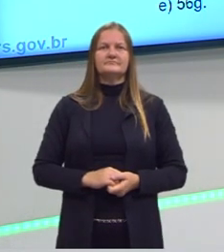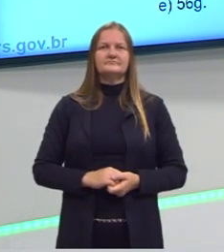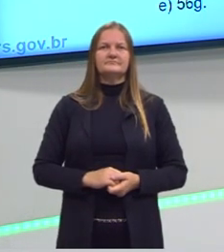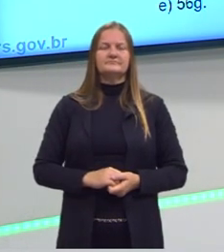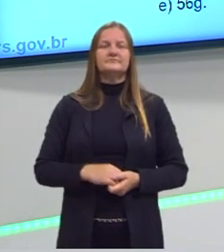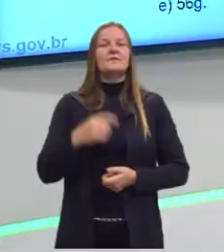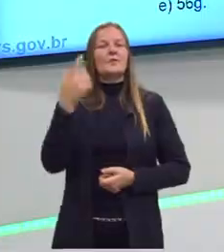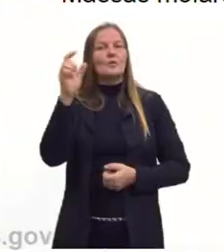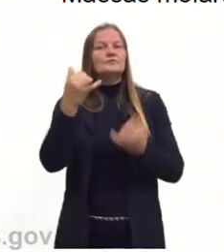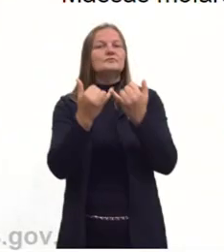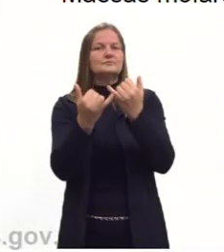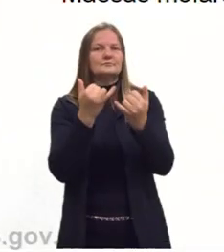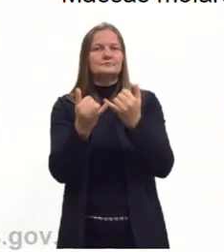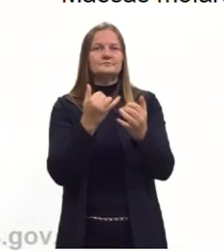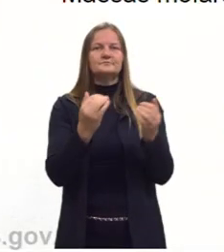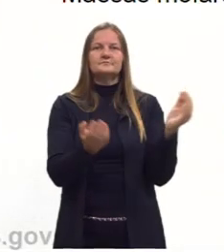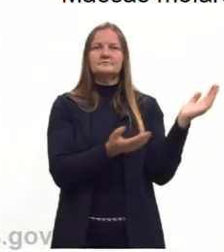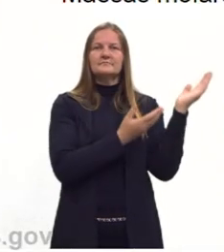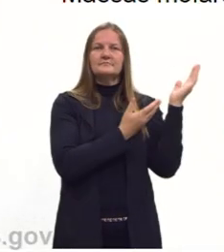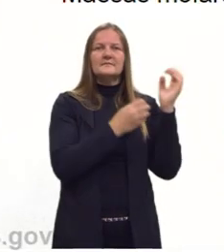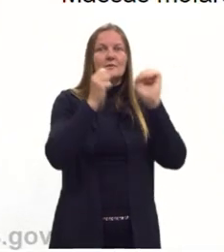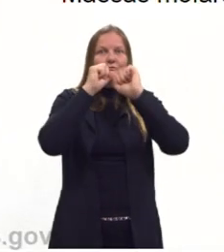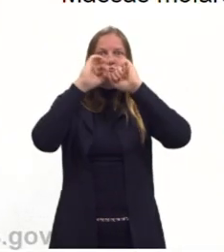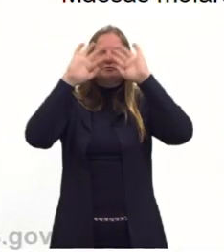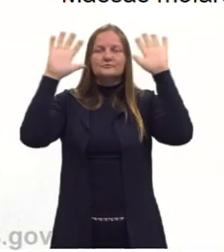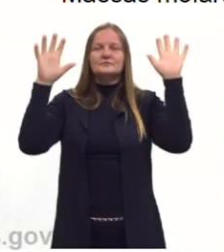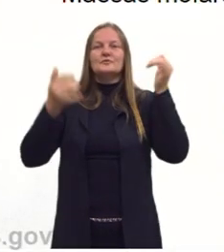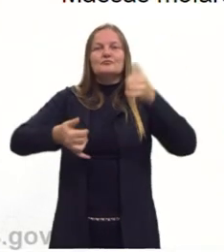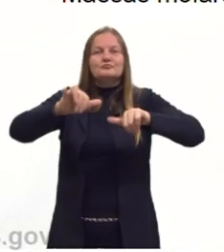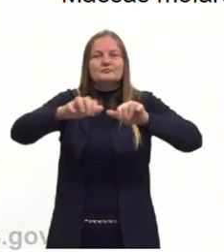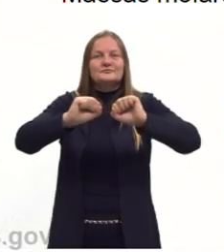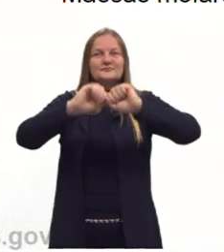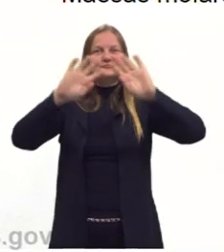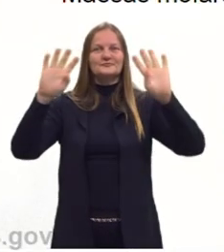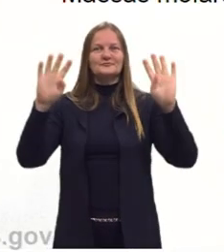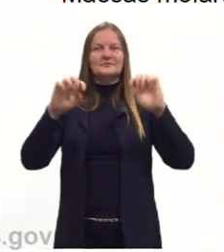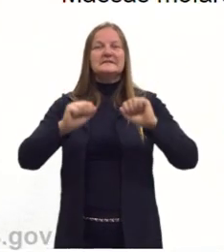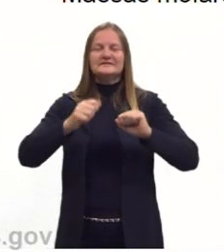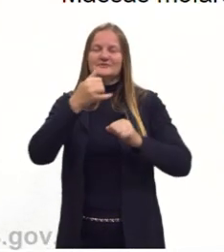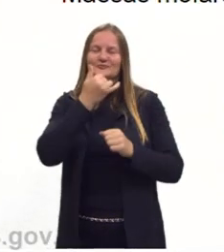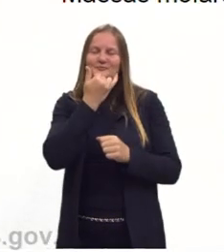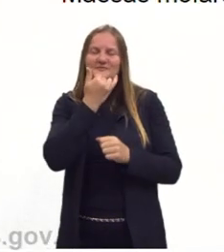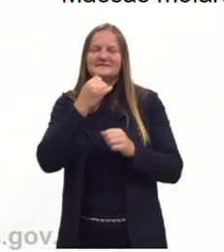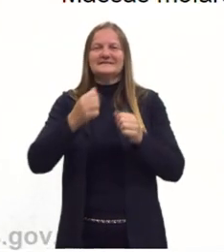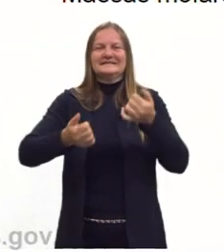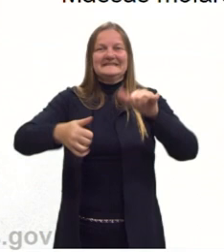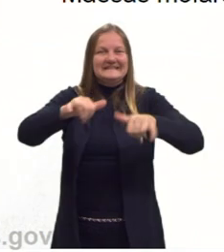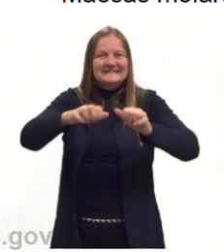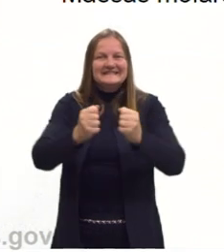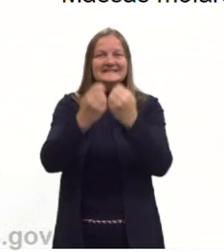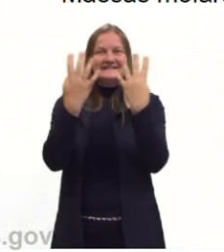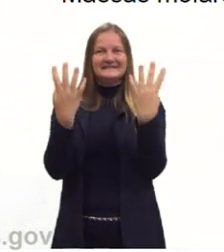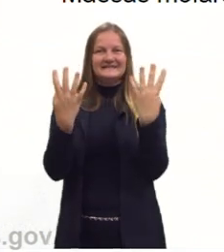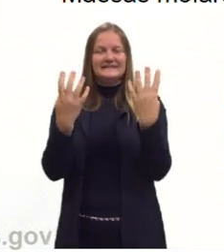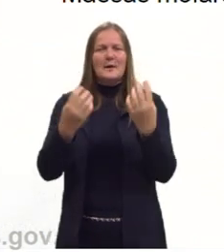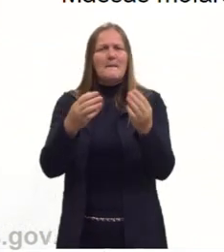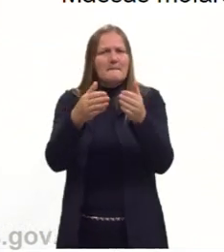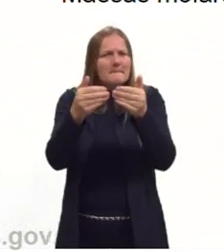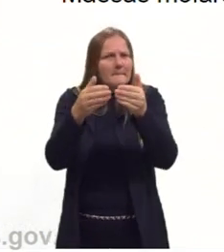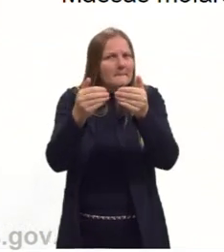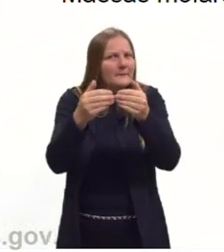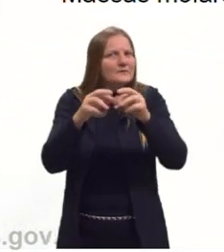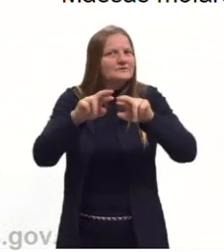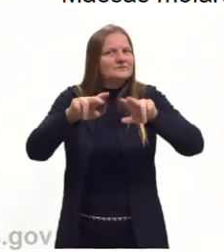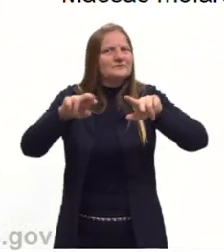outro exercício para a gente entender bem a estequiometria, porque dentro da estequiometria ele pode ser solicitado muitas